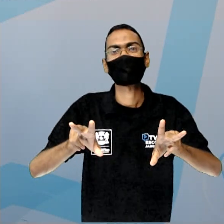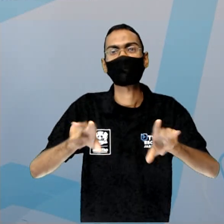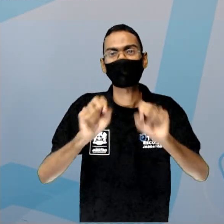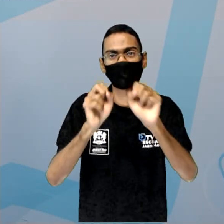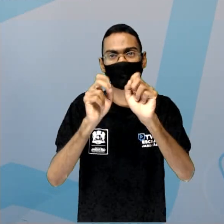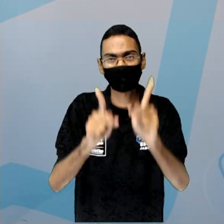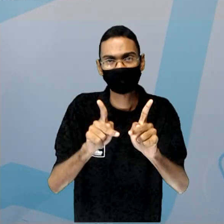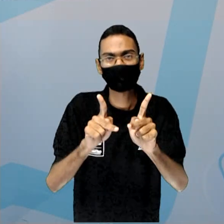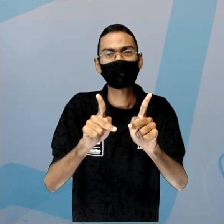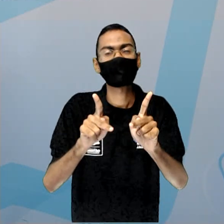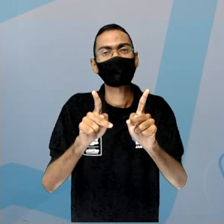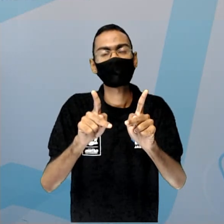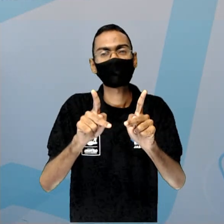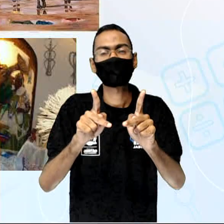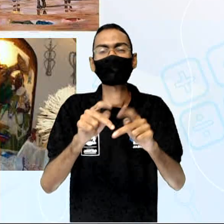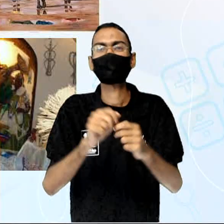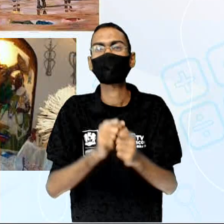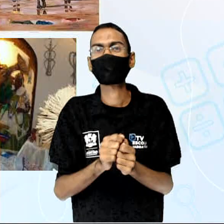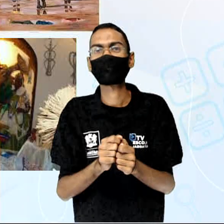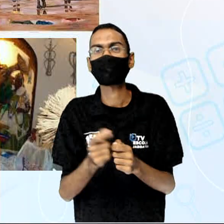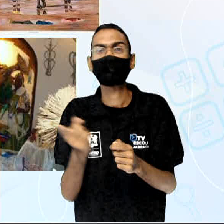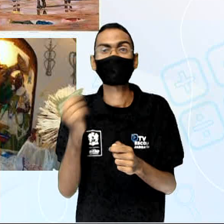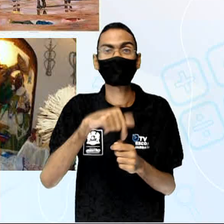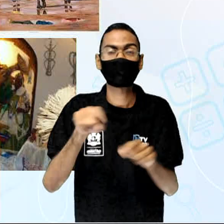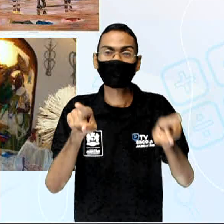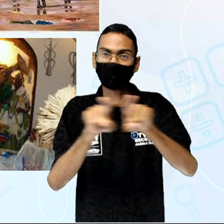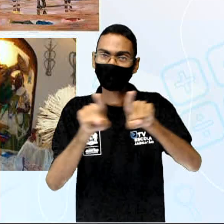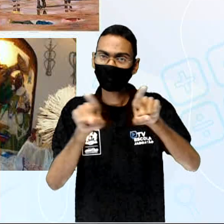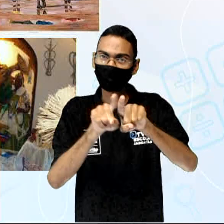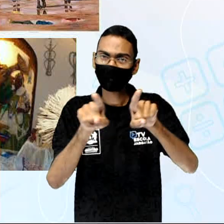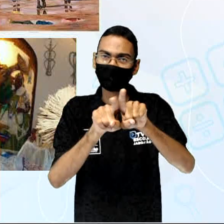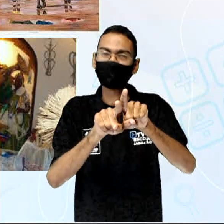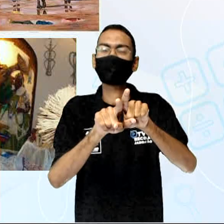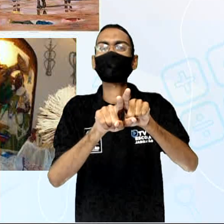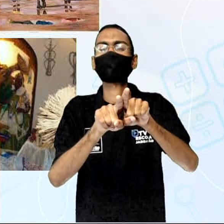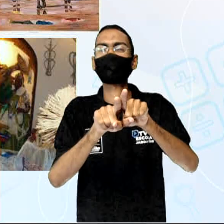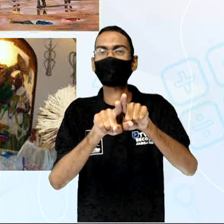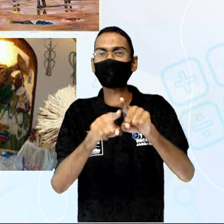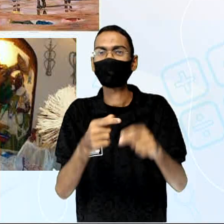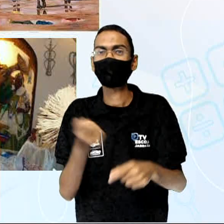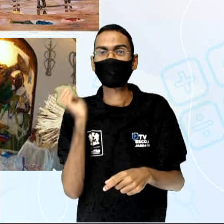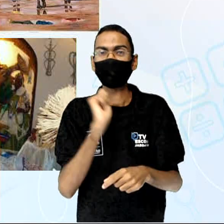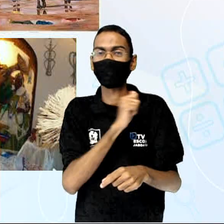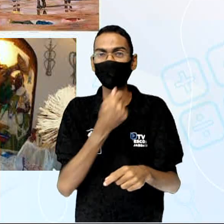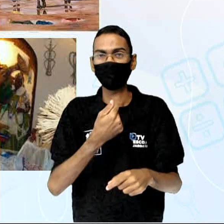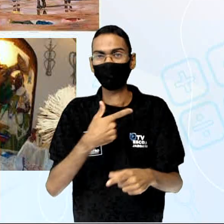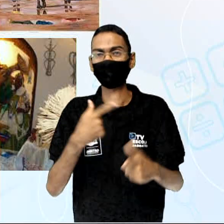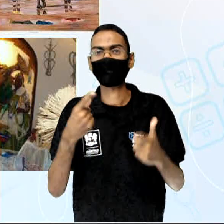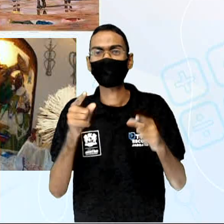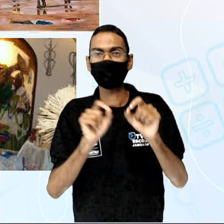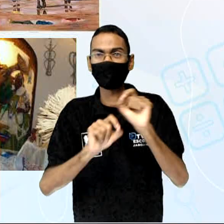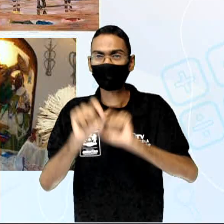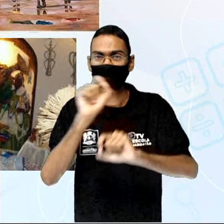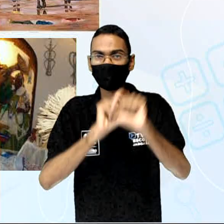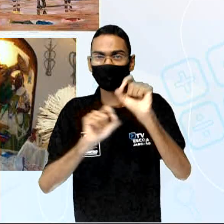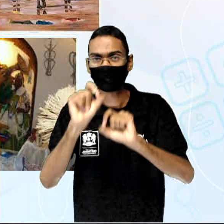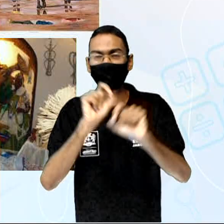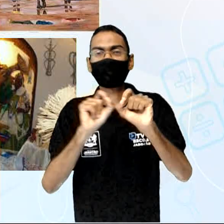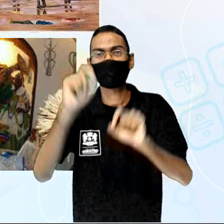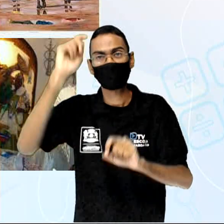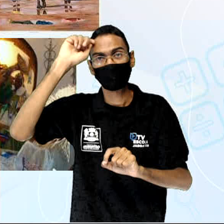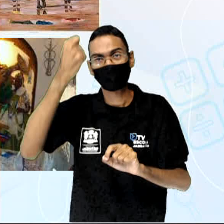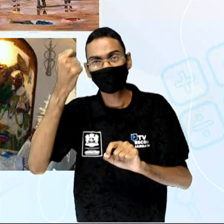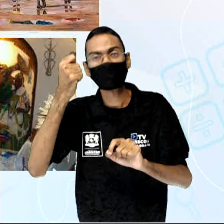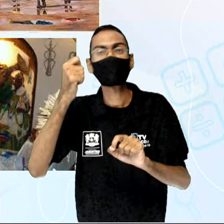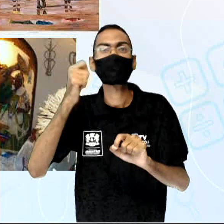já viu, né? E aí eu trago, ó, para vocês, os escravos africanos, provenientes